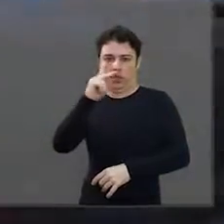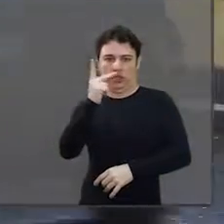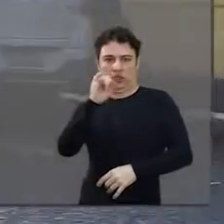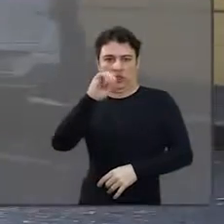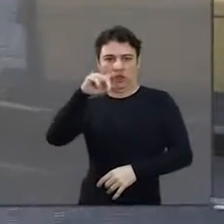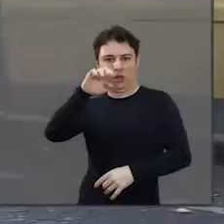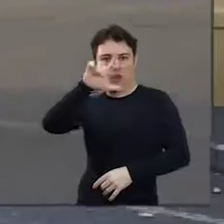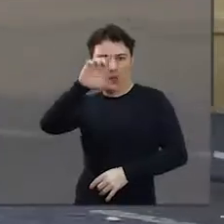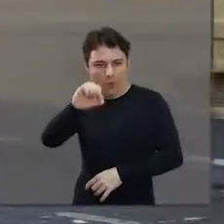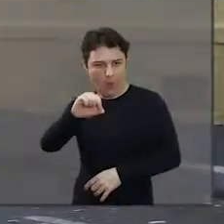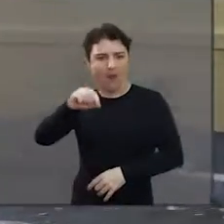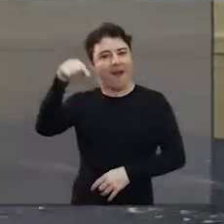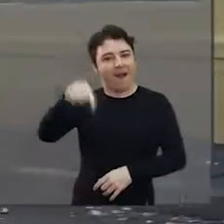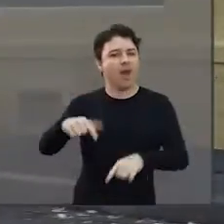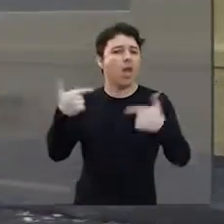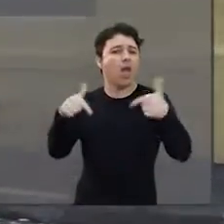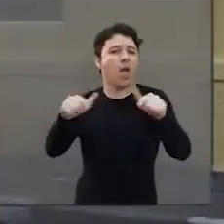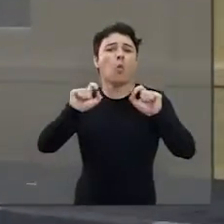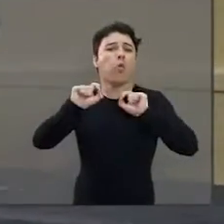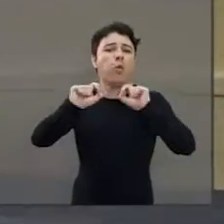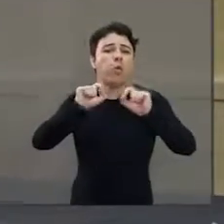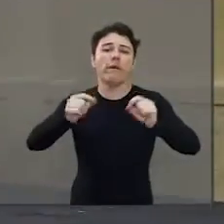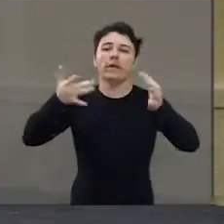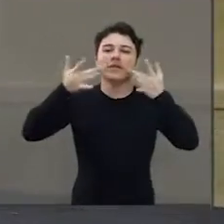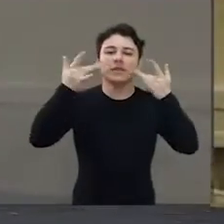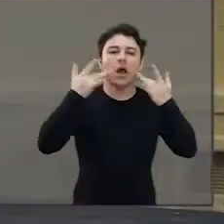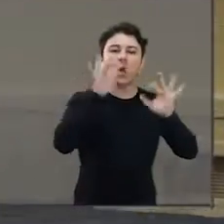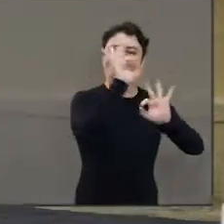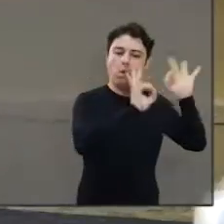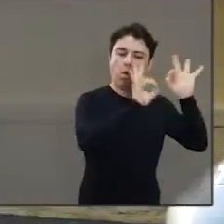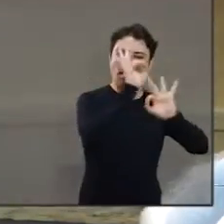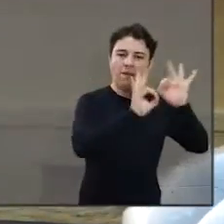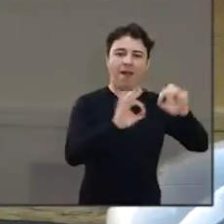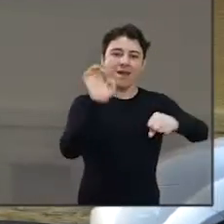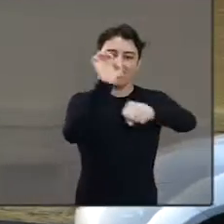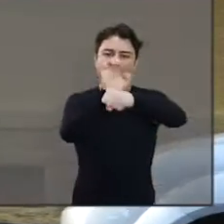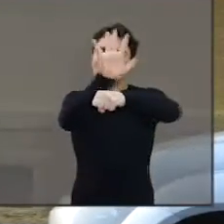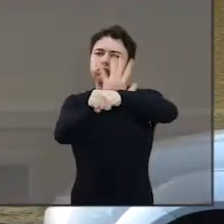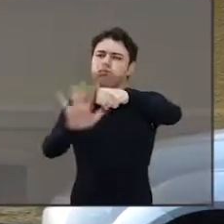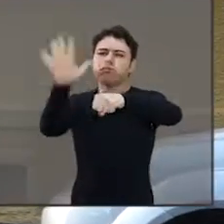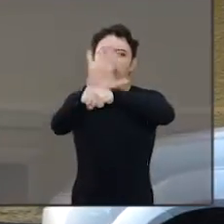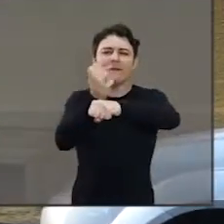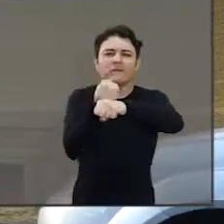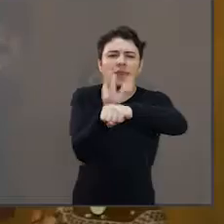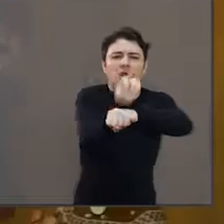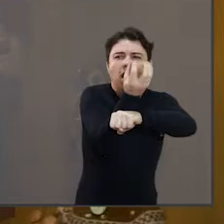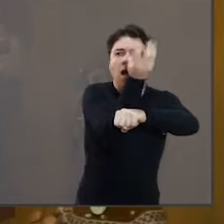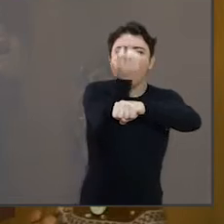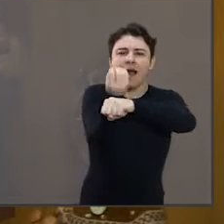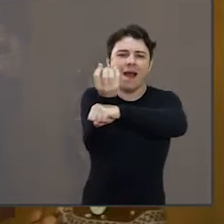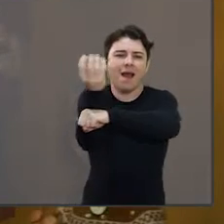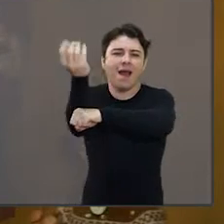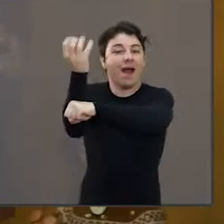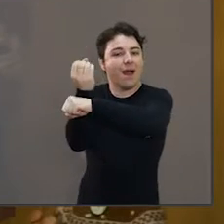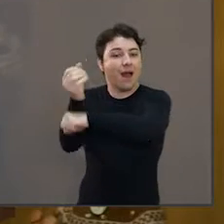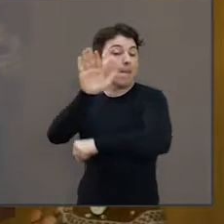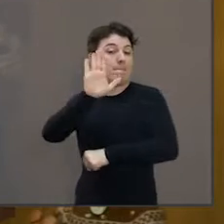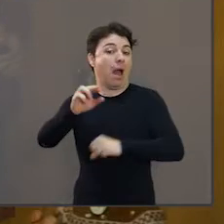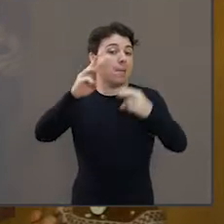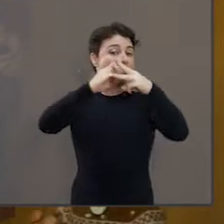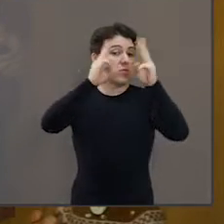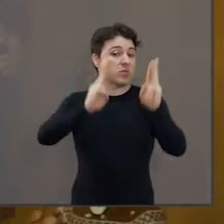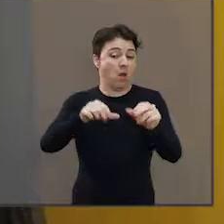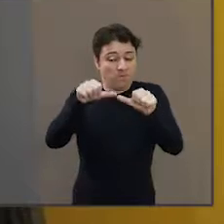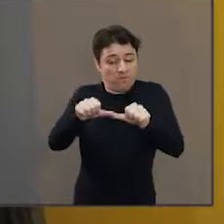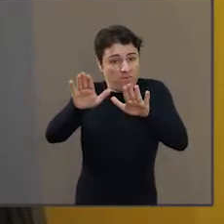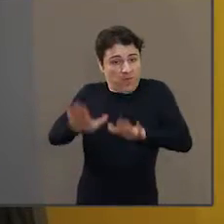A companhia tem o trabalho dela, né? A gente monta os espetáculos e viaja pelo estado inteiro, praticamente. O museu é um braço